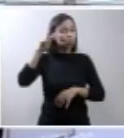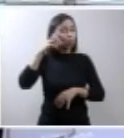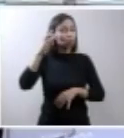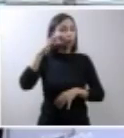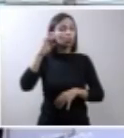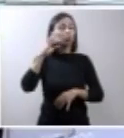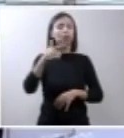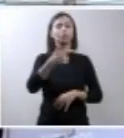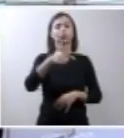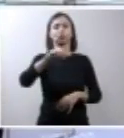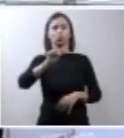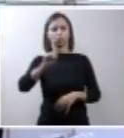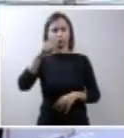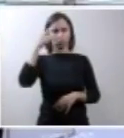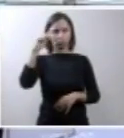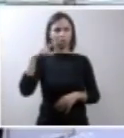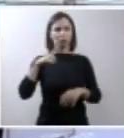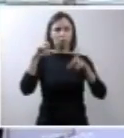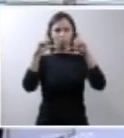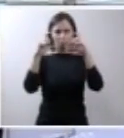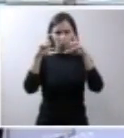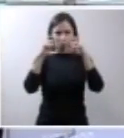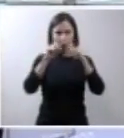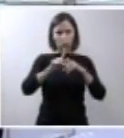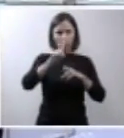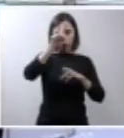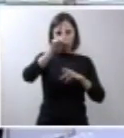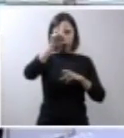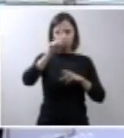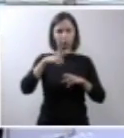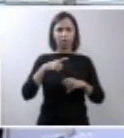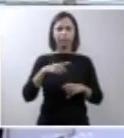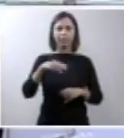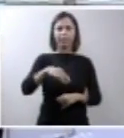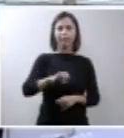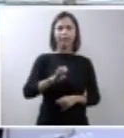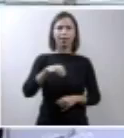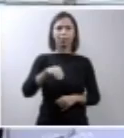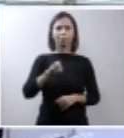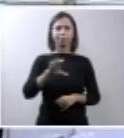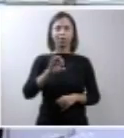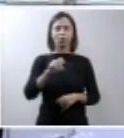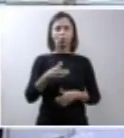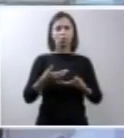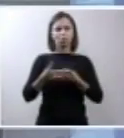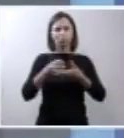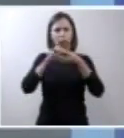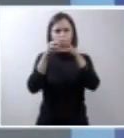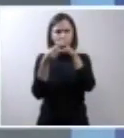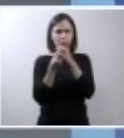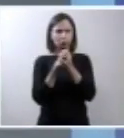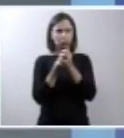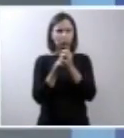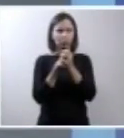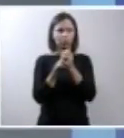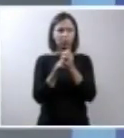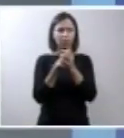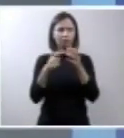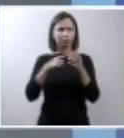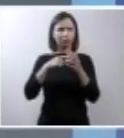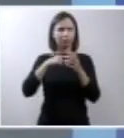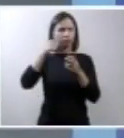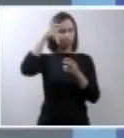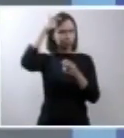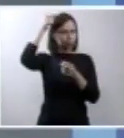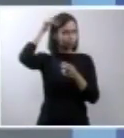temos, então, aí a foto de um embrião que mostra o sulco neural na sua região medial, que é o que vai se